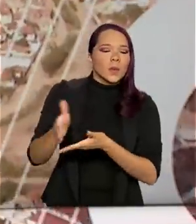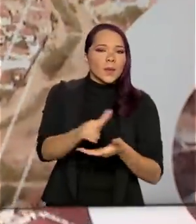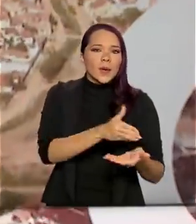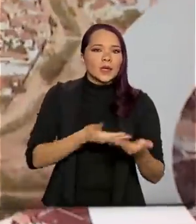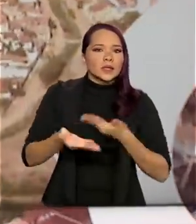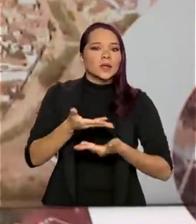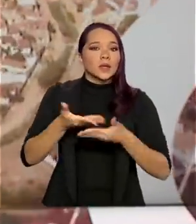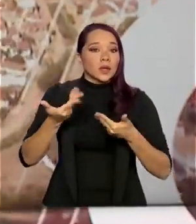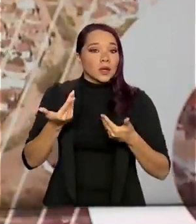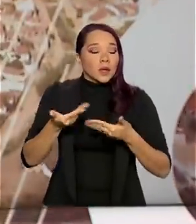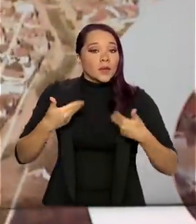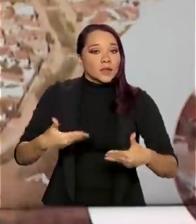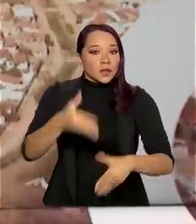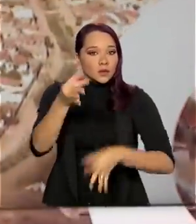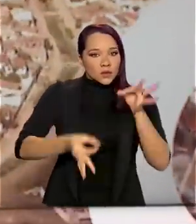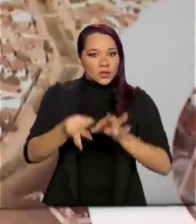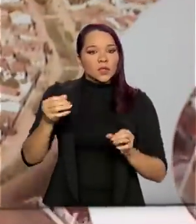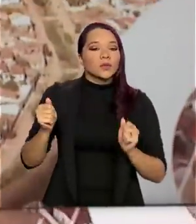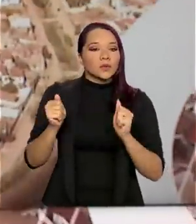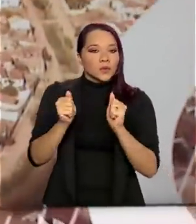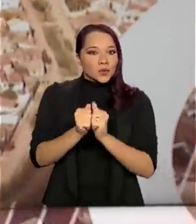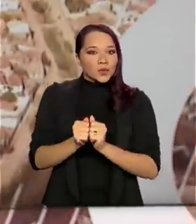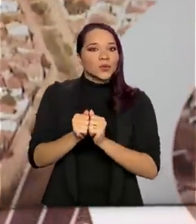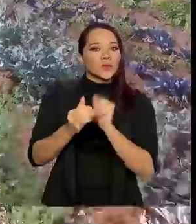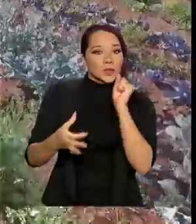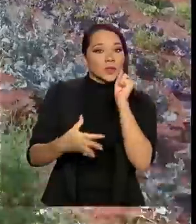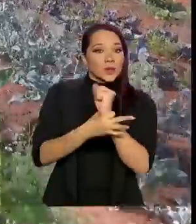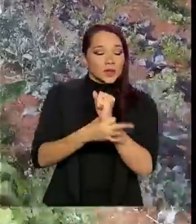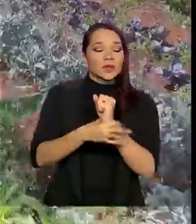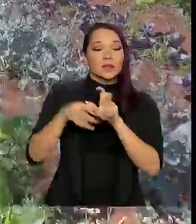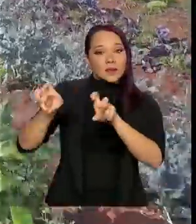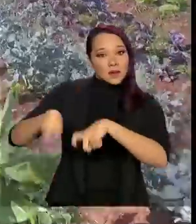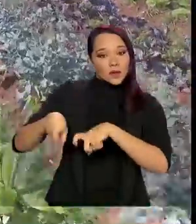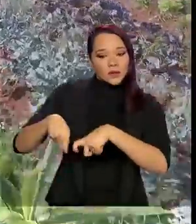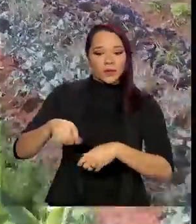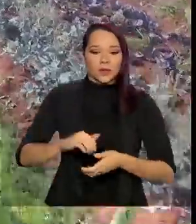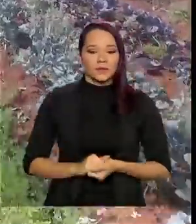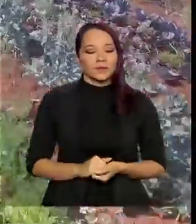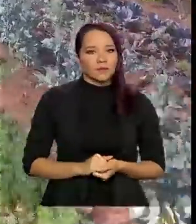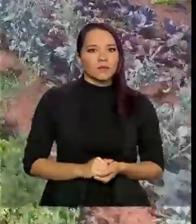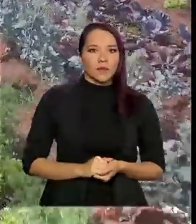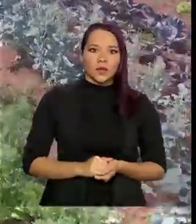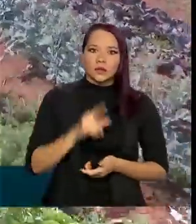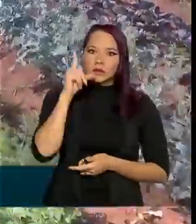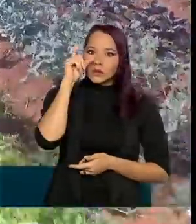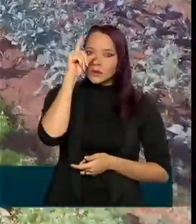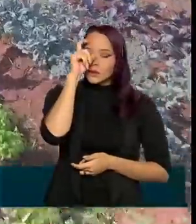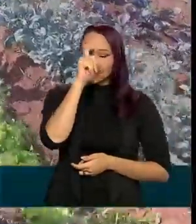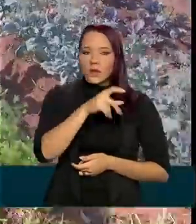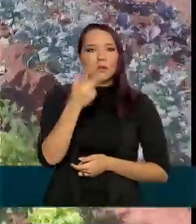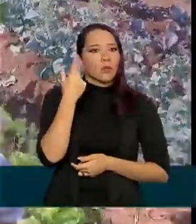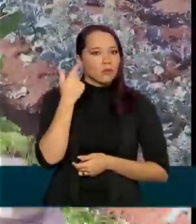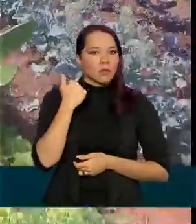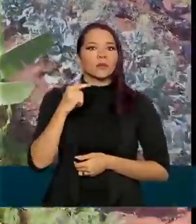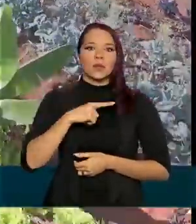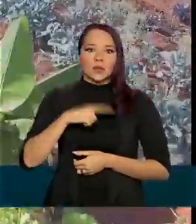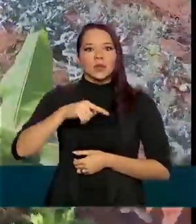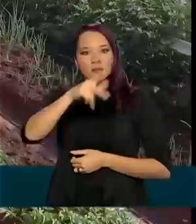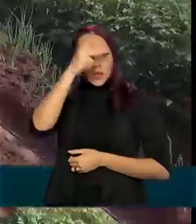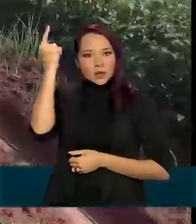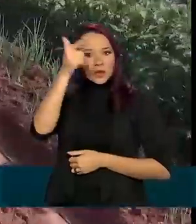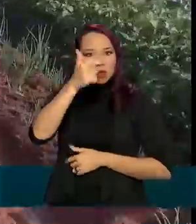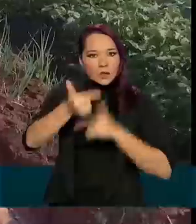Justiça e Segurança Pública e a Agricultura. Além das dificuldades normais enfrentadas pelos